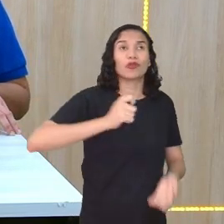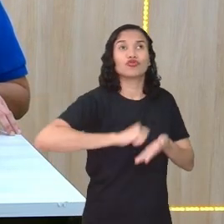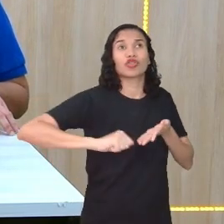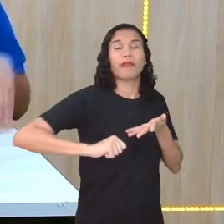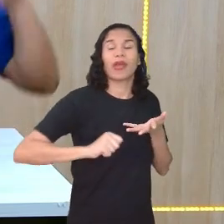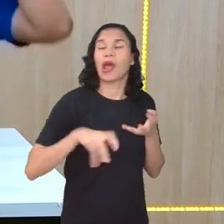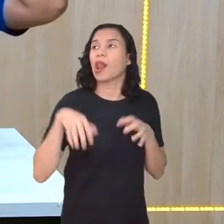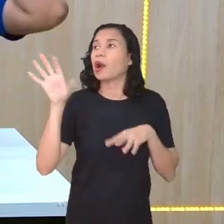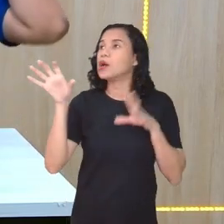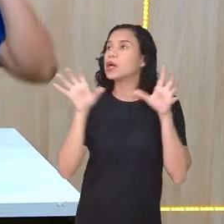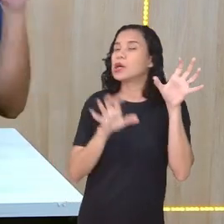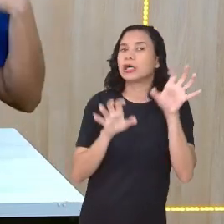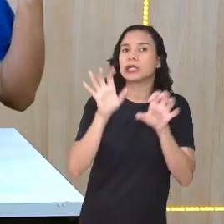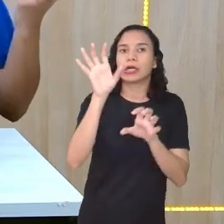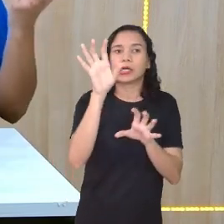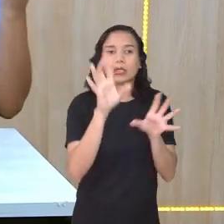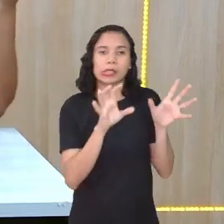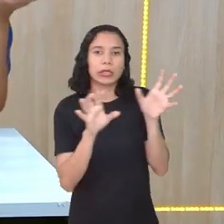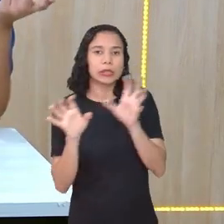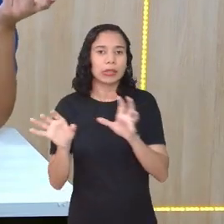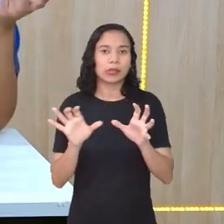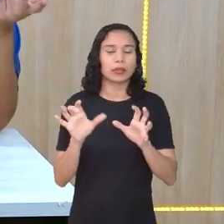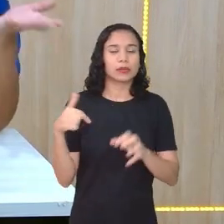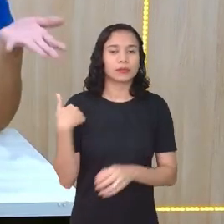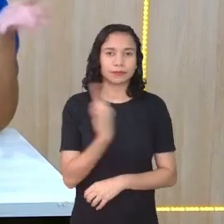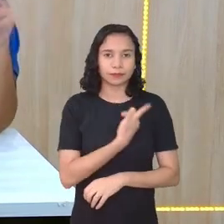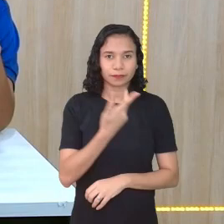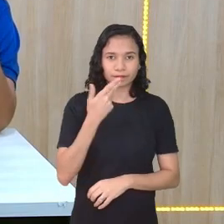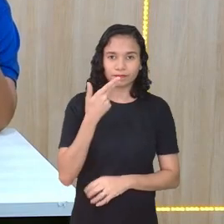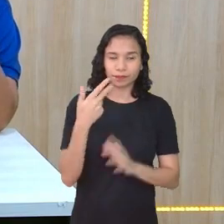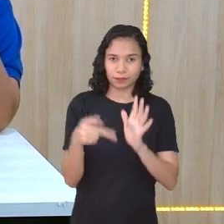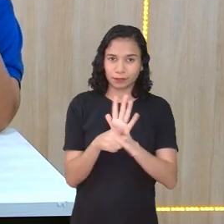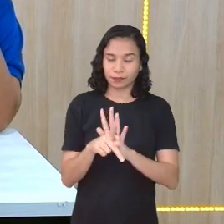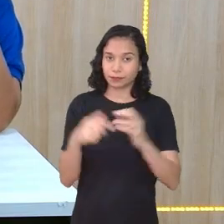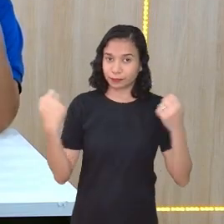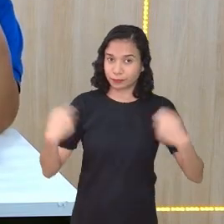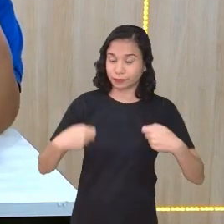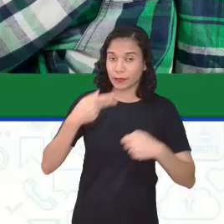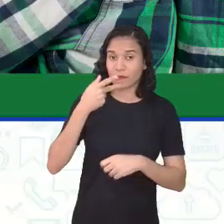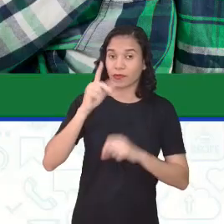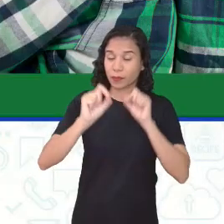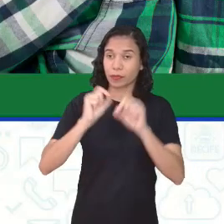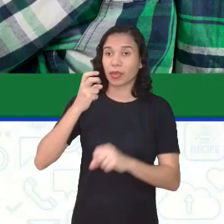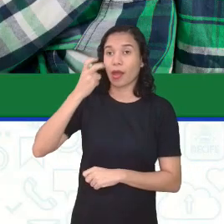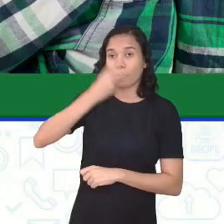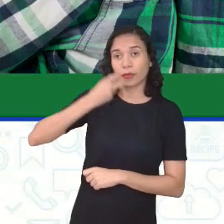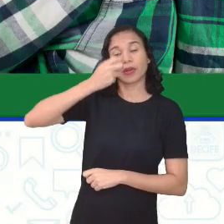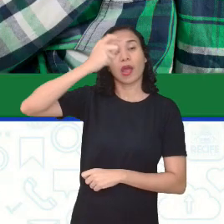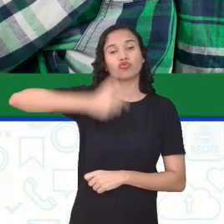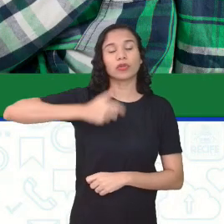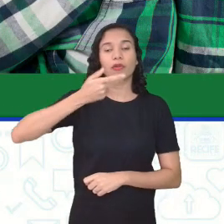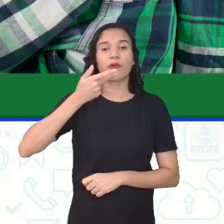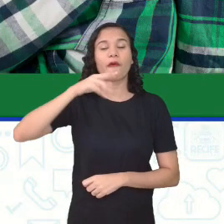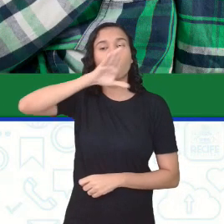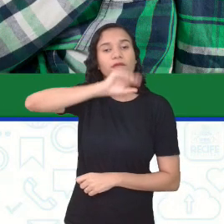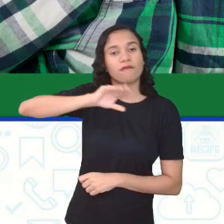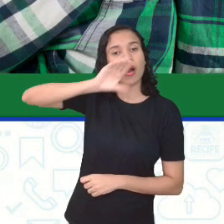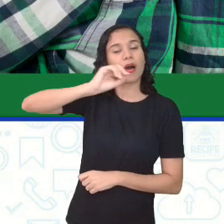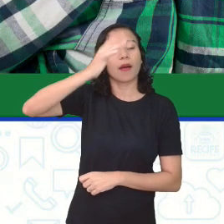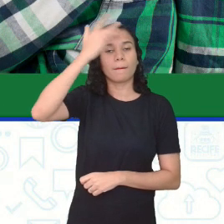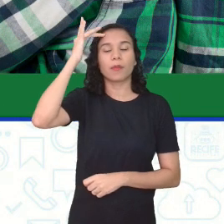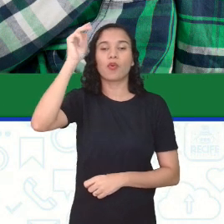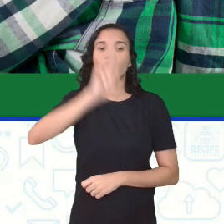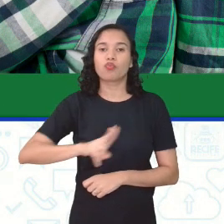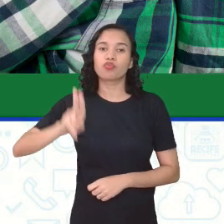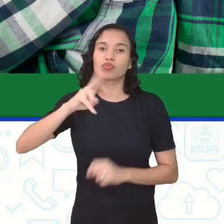brasileira, né? A gente ainda falando sobre oralidade, a gente tem que a oralidade é a modalidade falada, quando uma pessoa